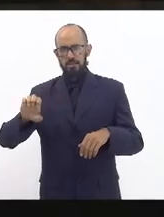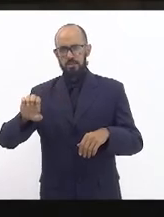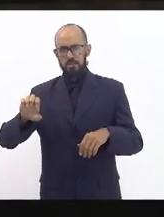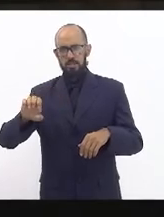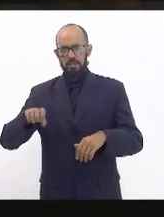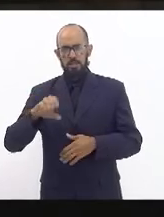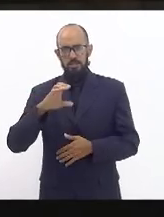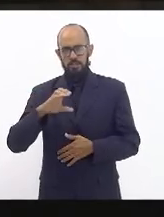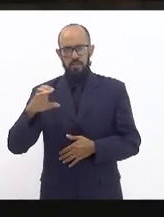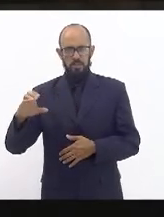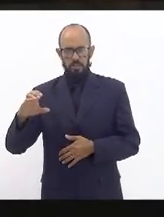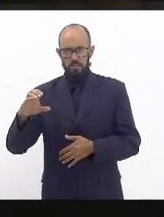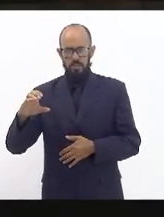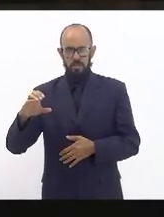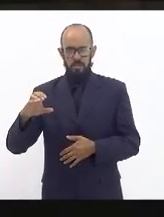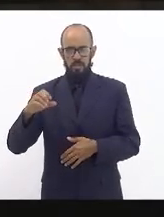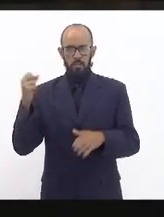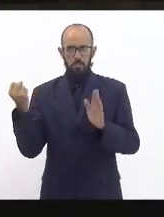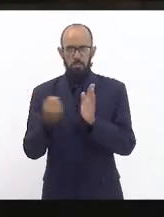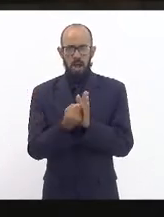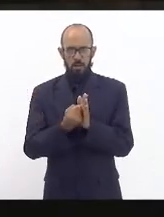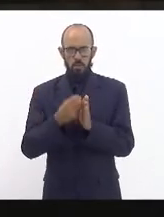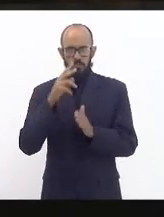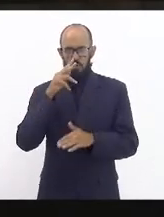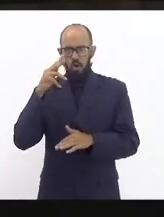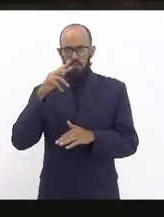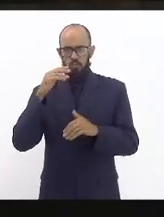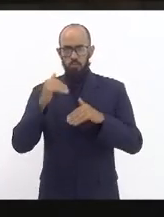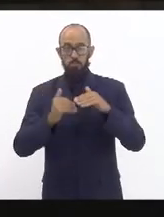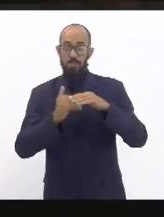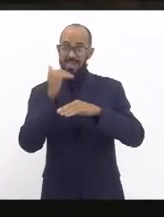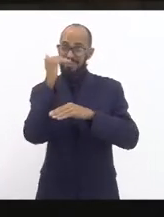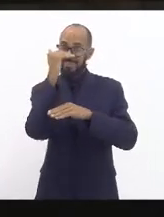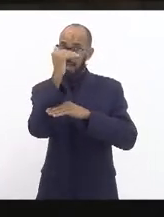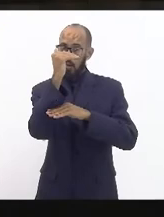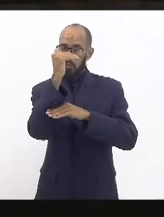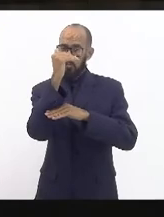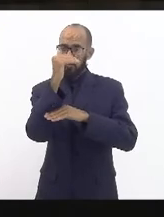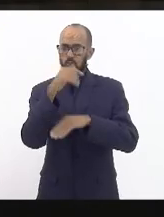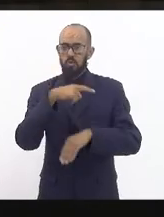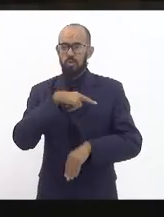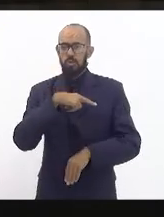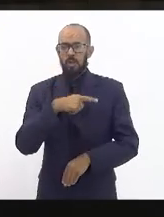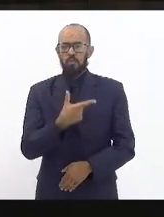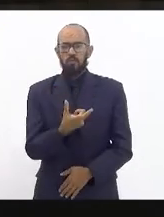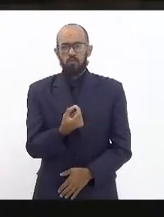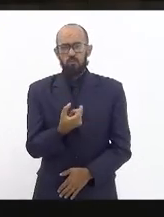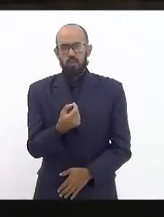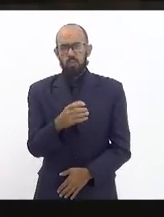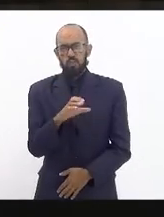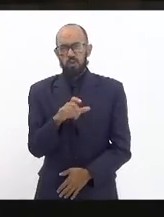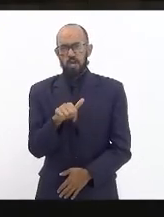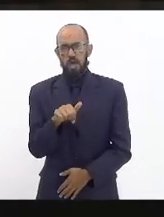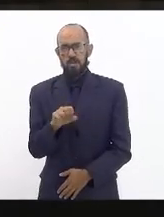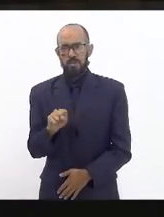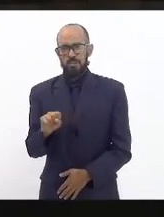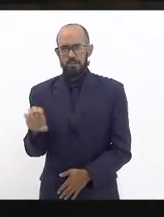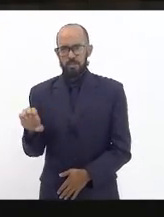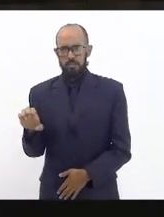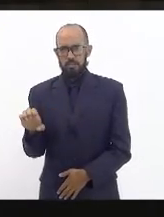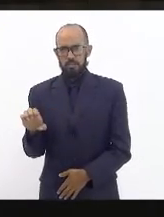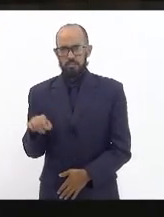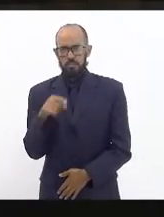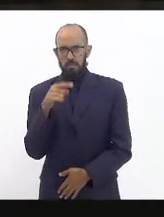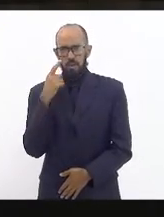significativo o mais alto nível numa matriz que possui 20 classes então para vocês verem o